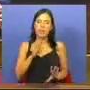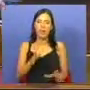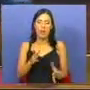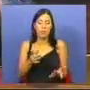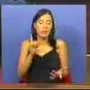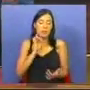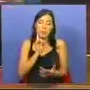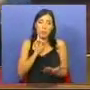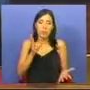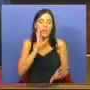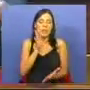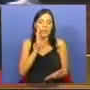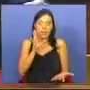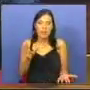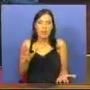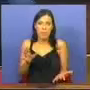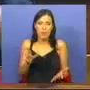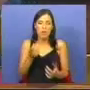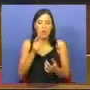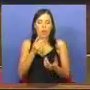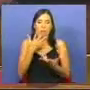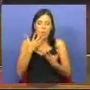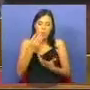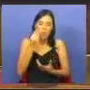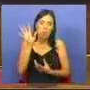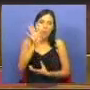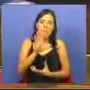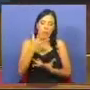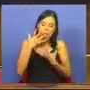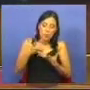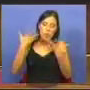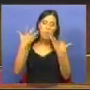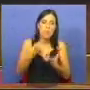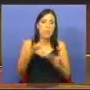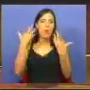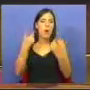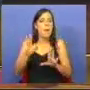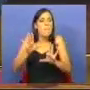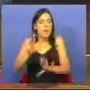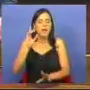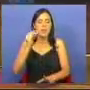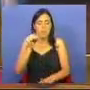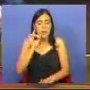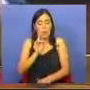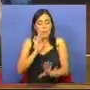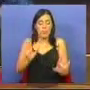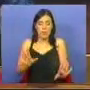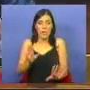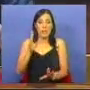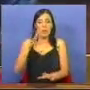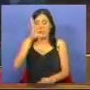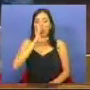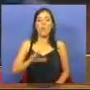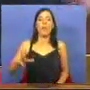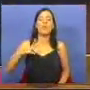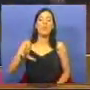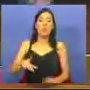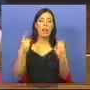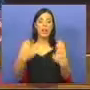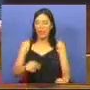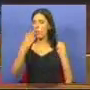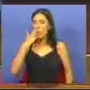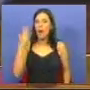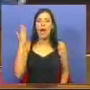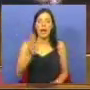irrelevante saber os estados do humor do Ministro Manoel Pinho. Mas não é irrelevante saber se o Governo português tem uma